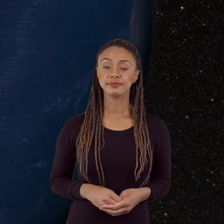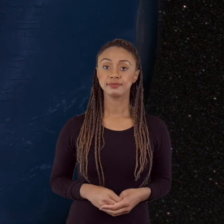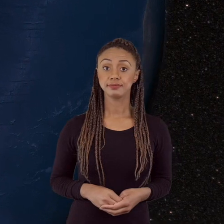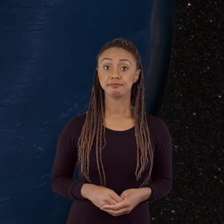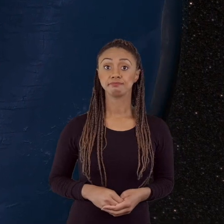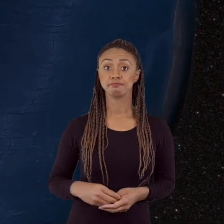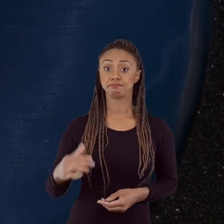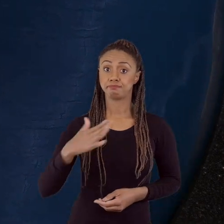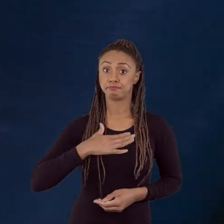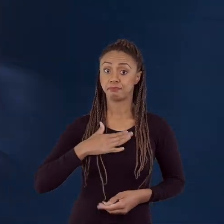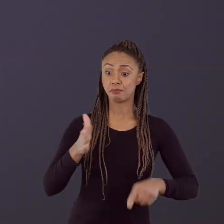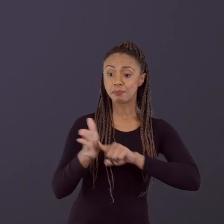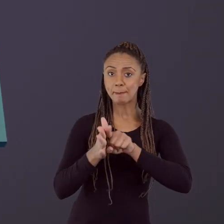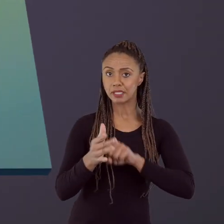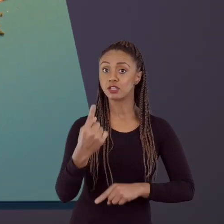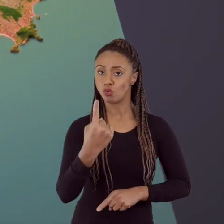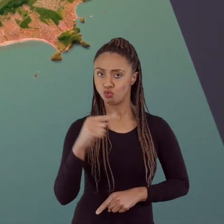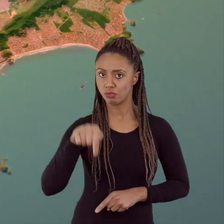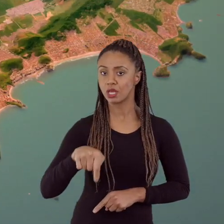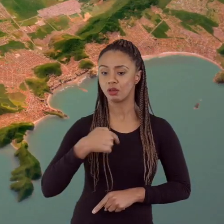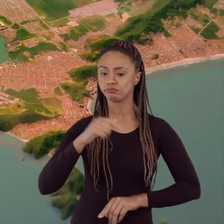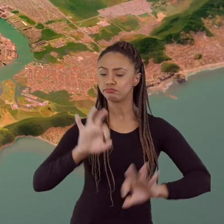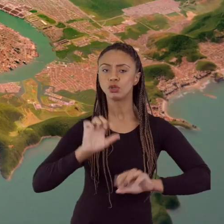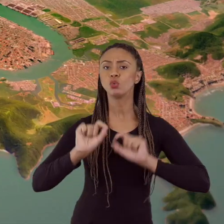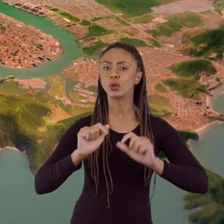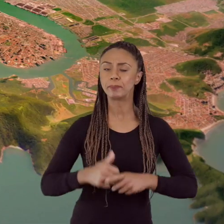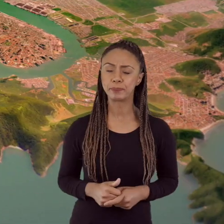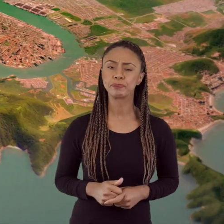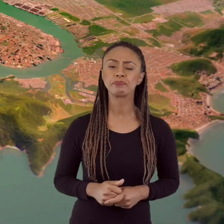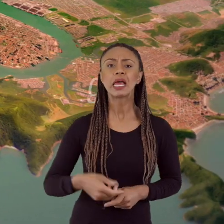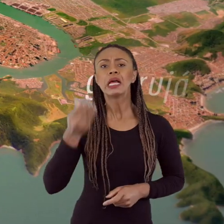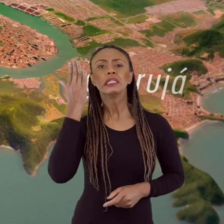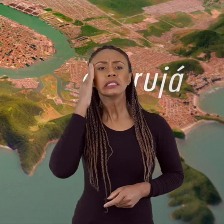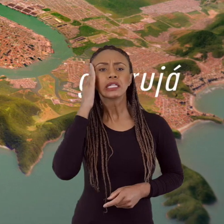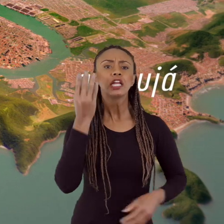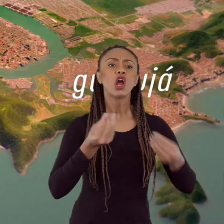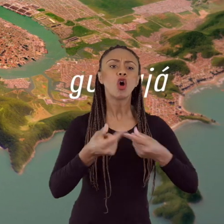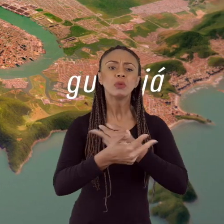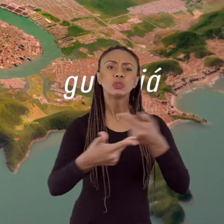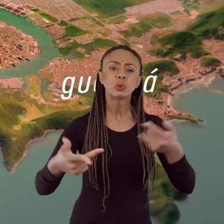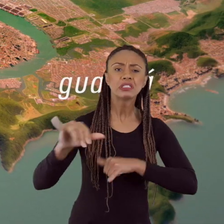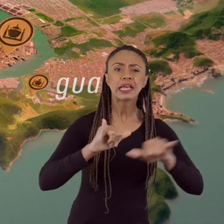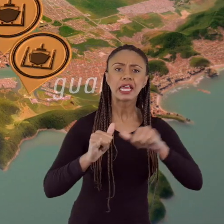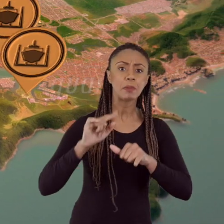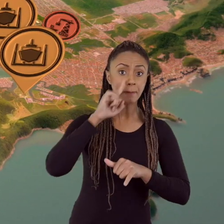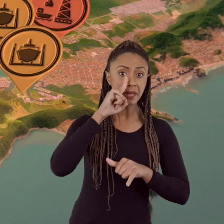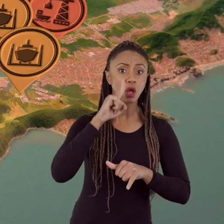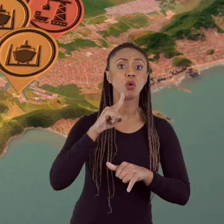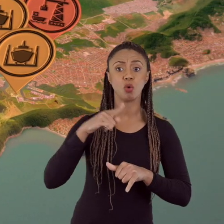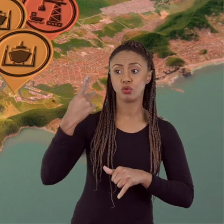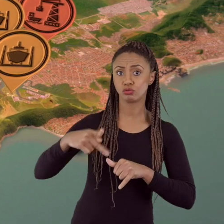Uma das linhas de pesquisa que eu tenho desenvolvido aqui é tentar entender como essas substâncias químicas perigosas